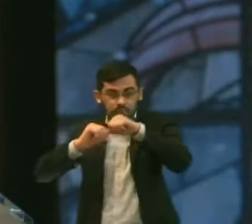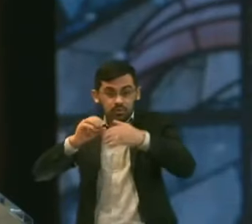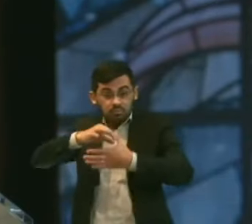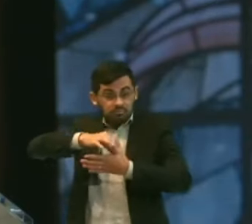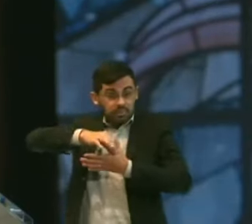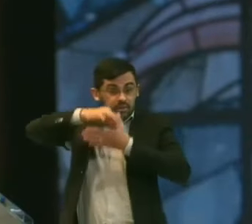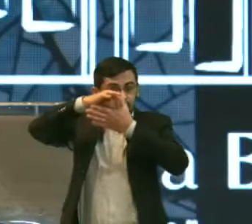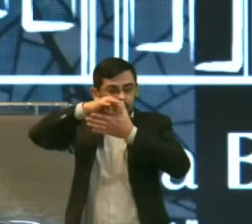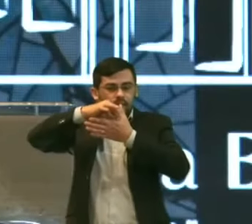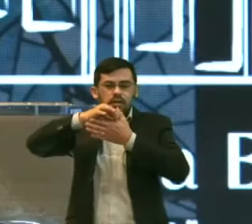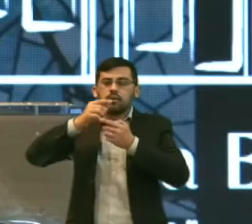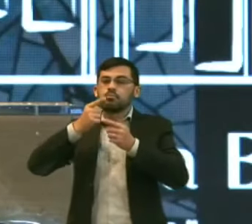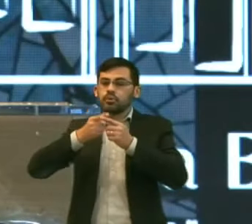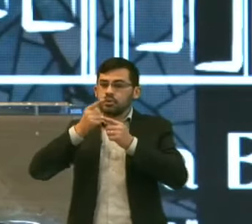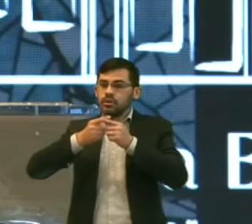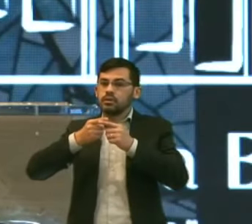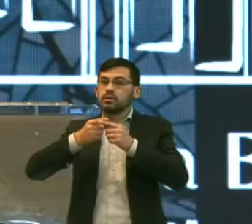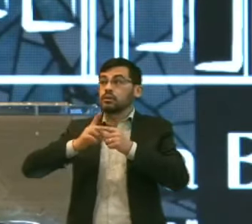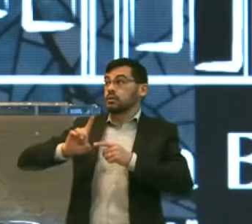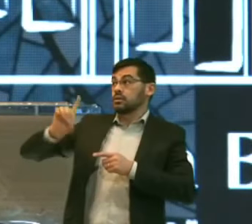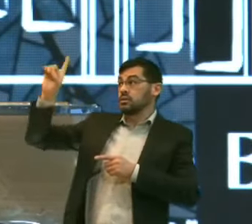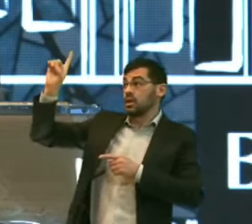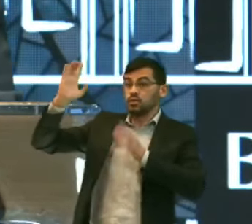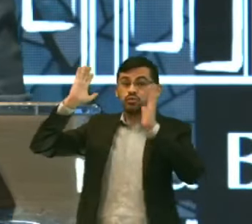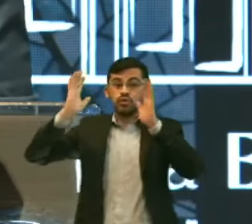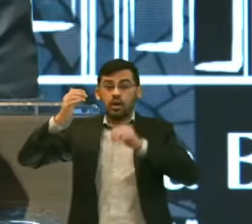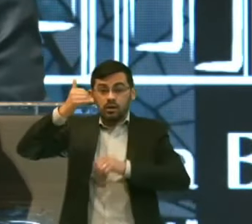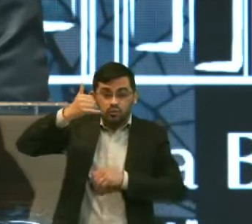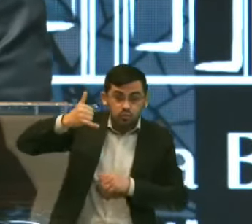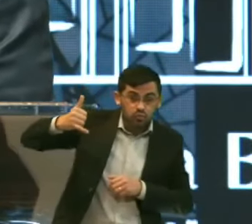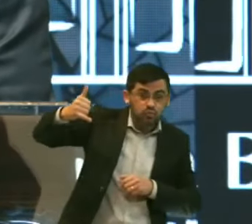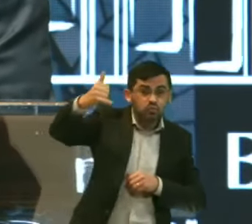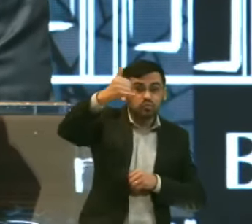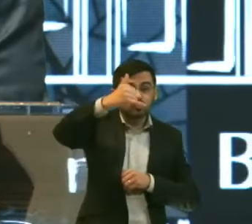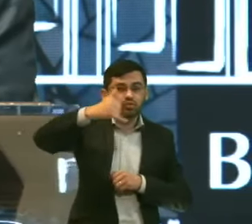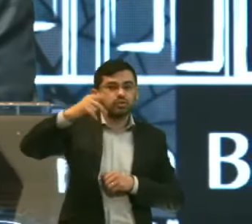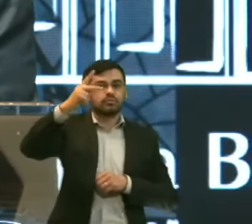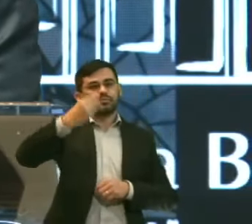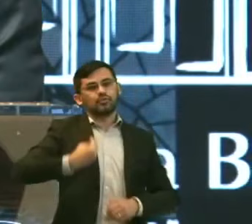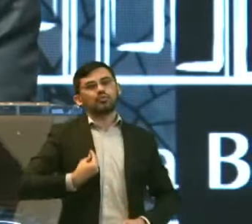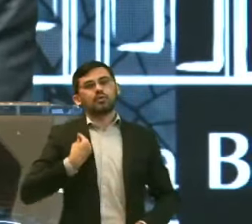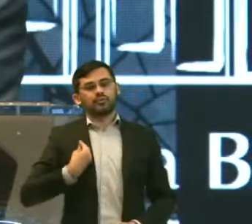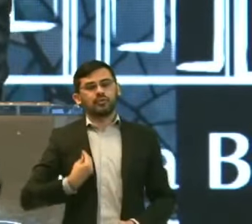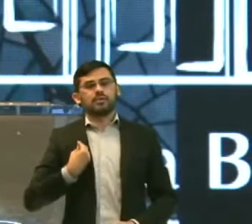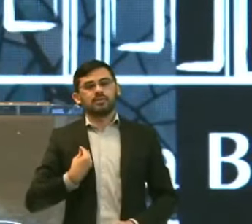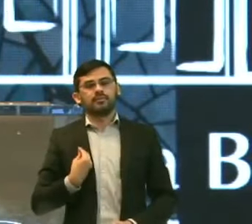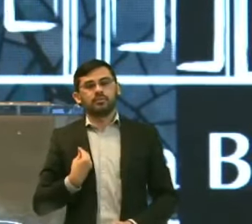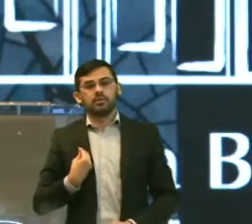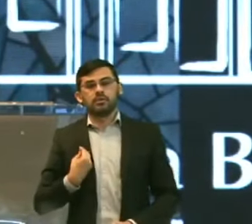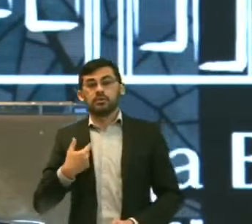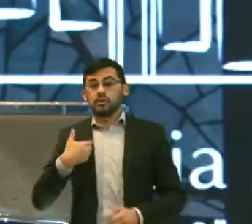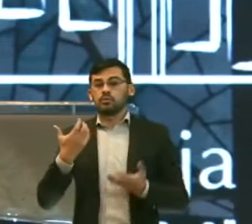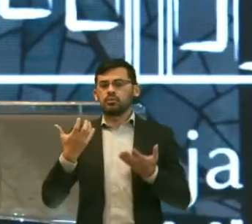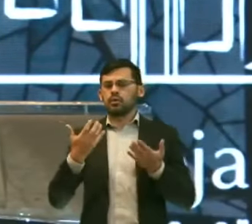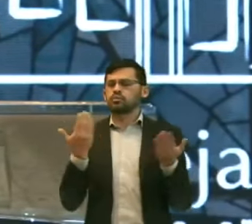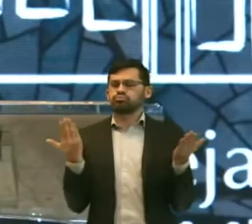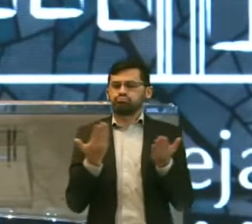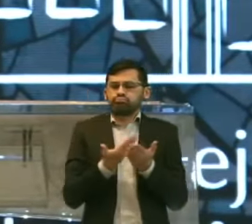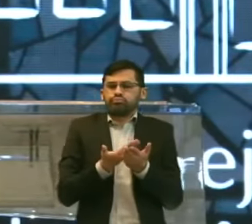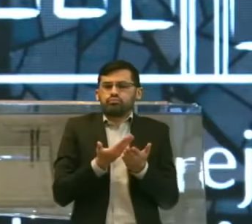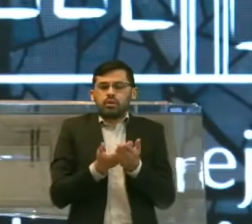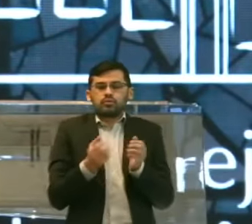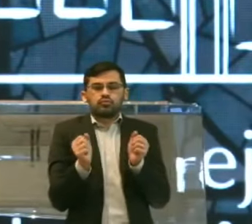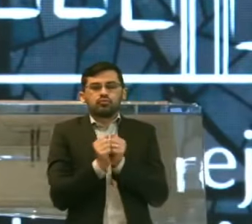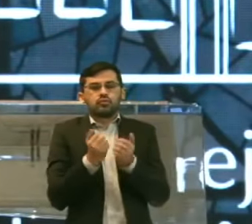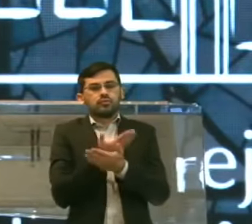Porque Ele Já te ungiu Mas eu tenho Uma boa notícia Para você E esse é o tema Do que eu quero Estar estudando Com você